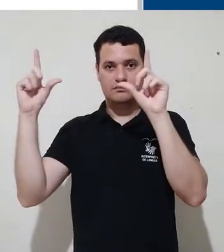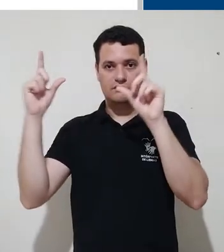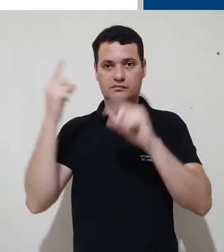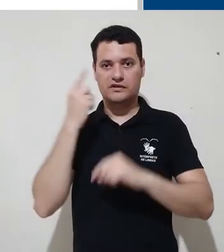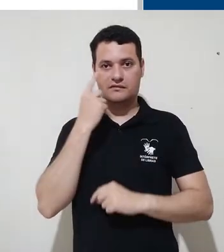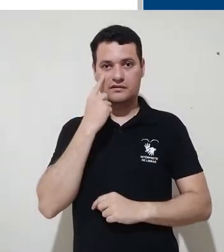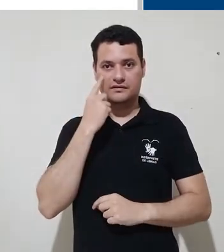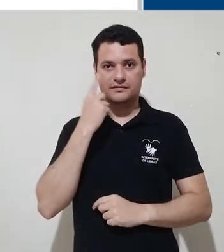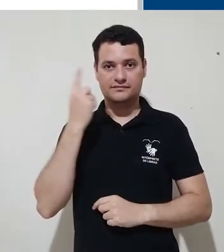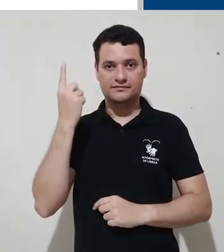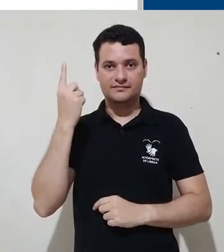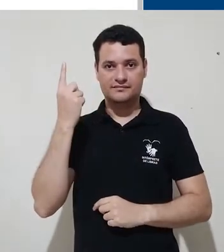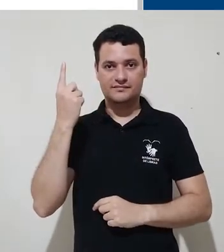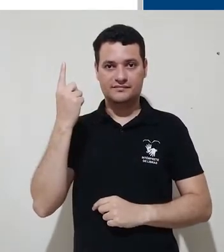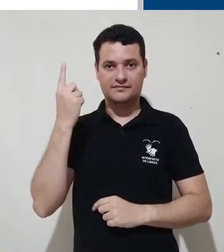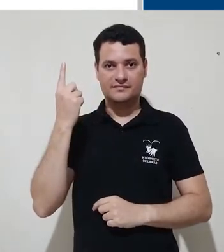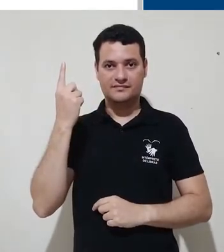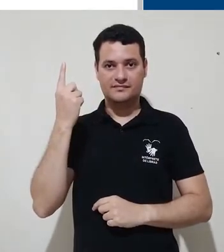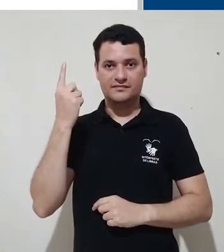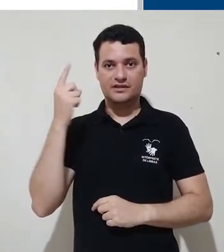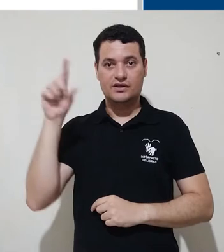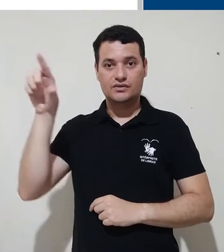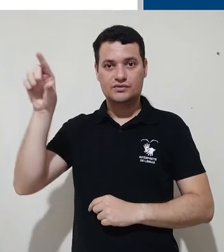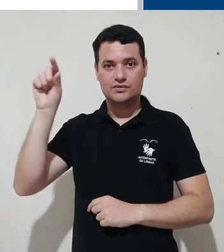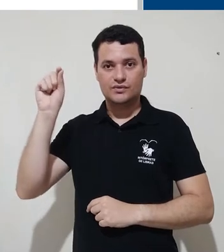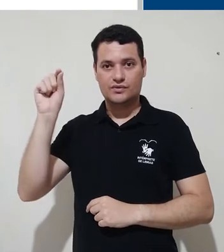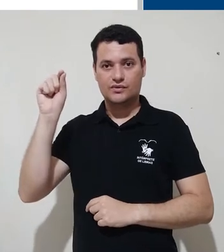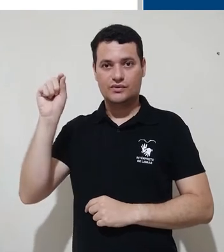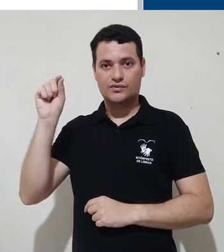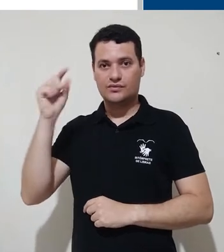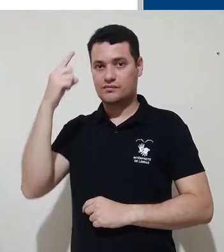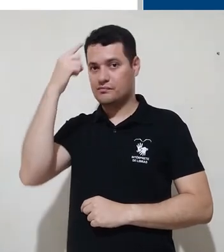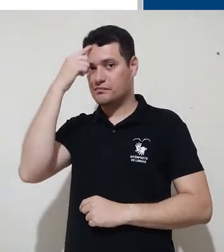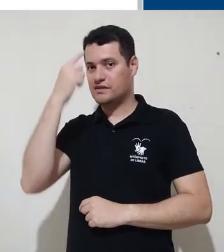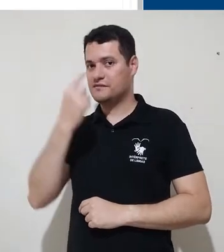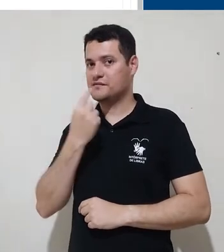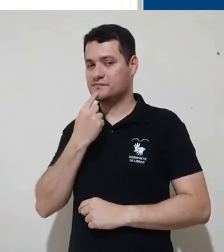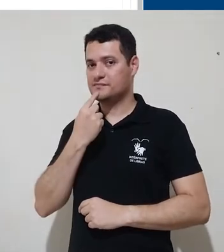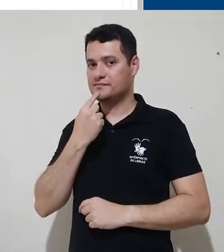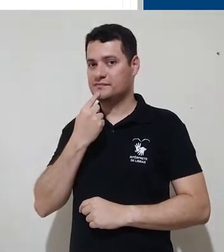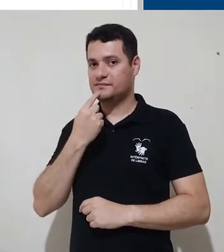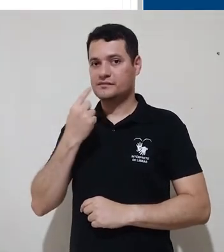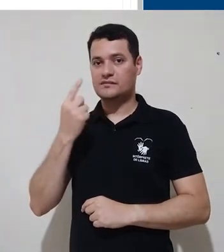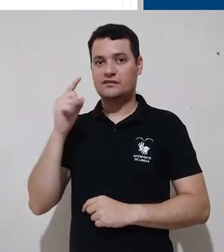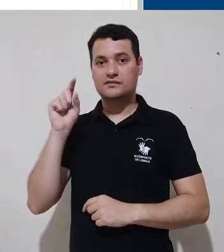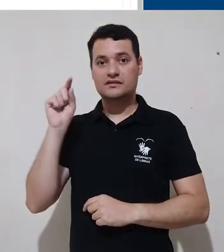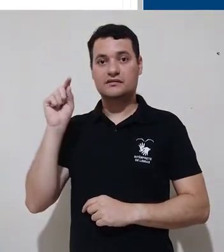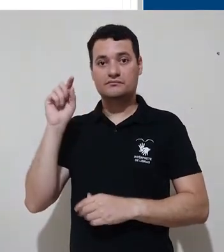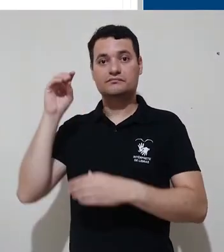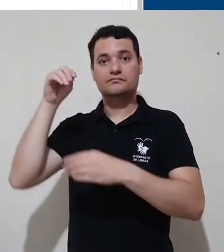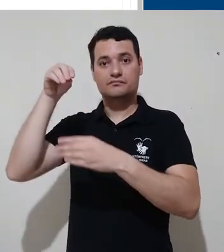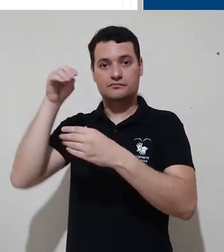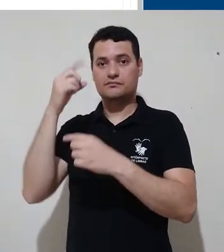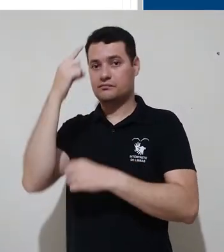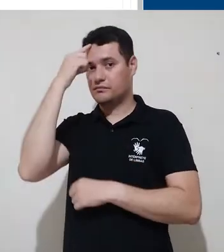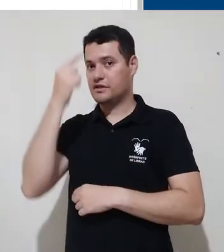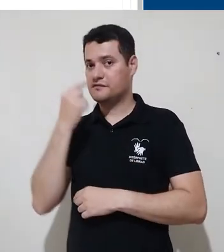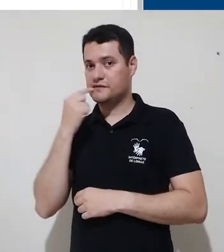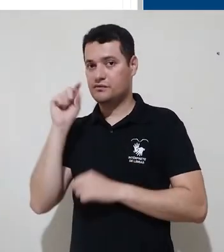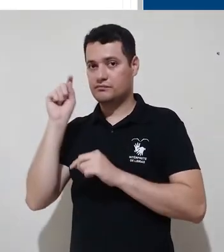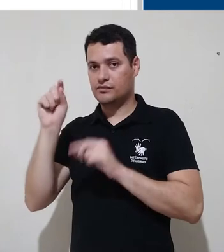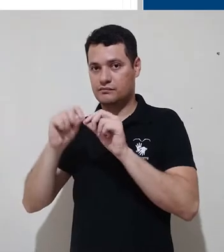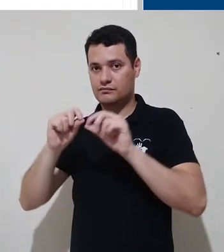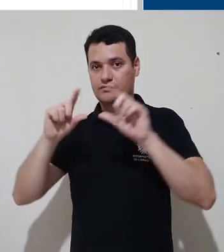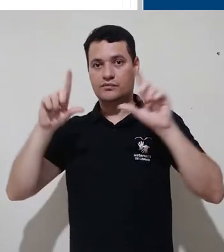clicar sobre a setinha, ela vai abrir um menu para você e você pode escolher a seção perfil. Dentro do perfil, você vai